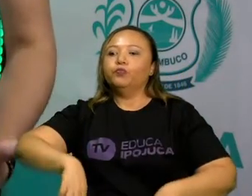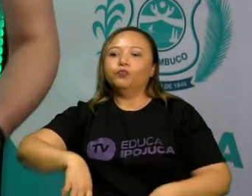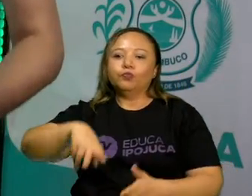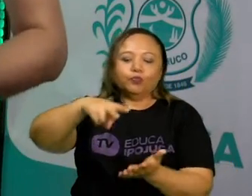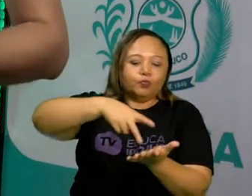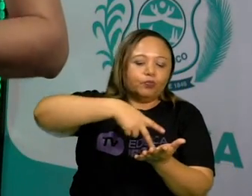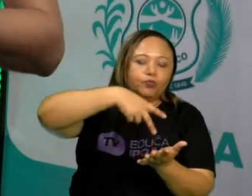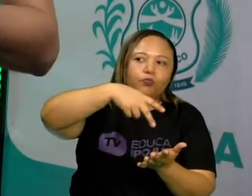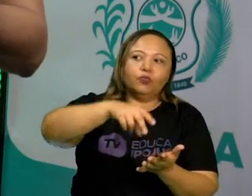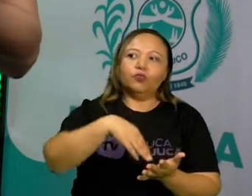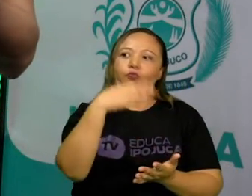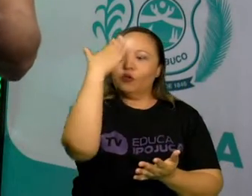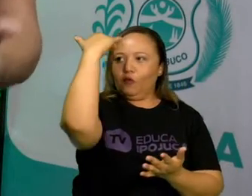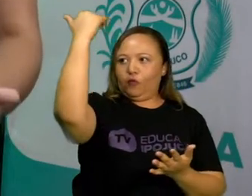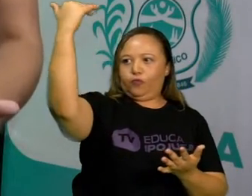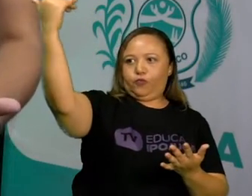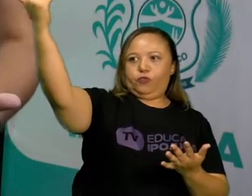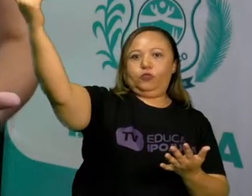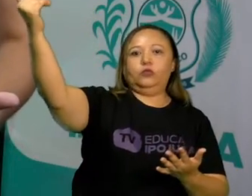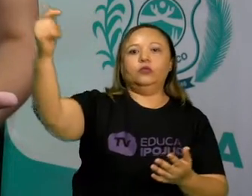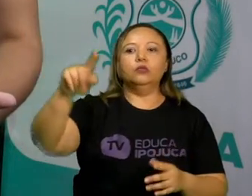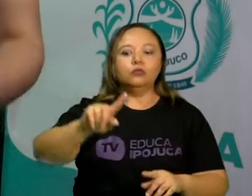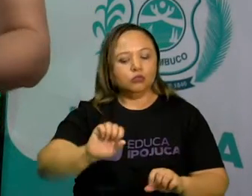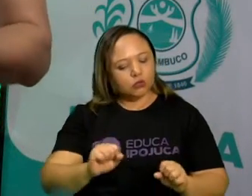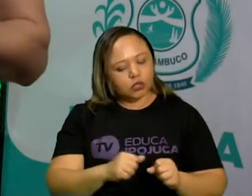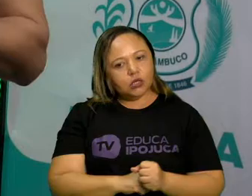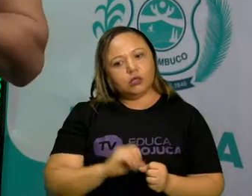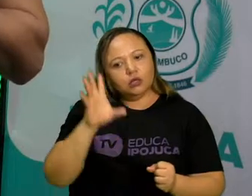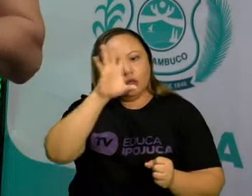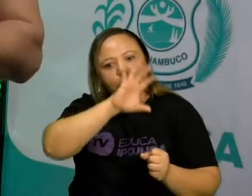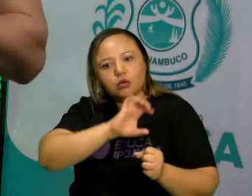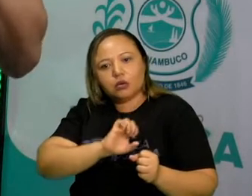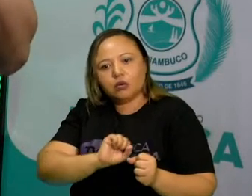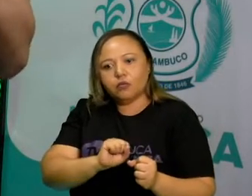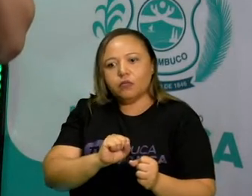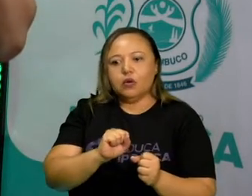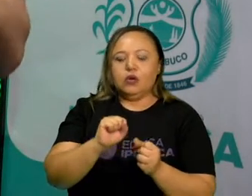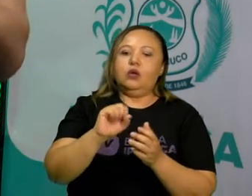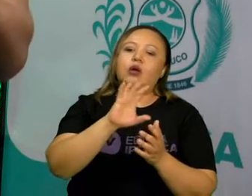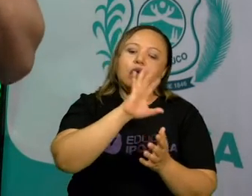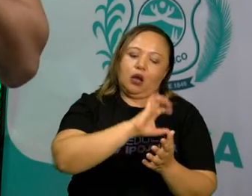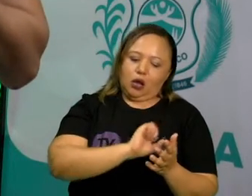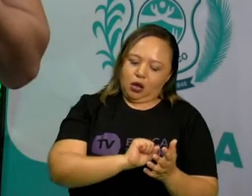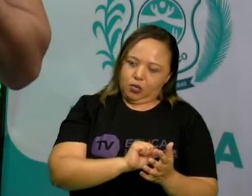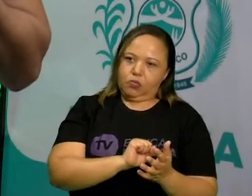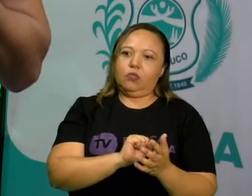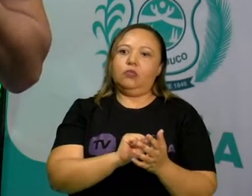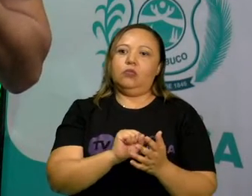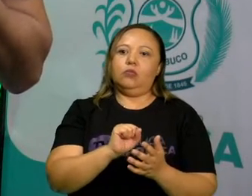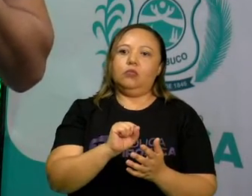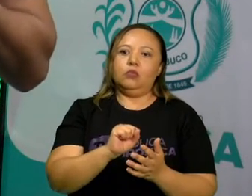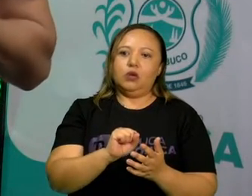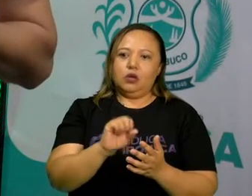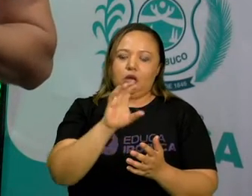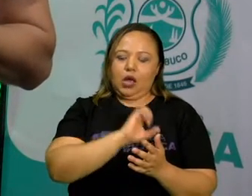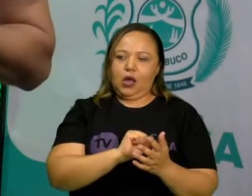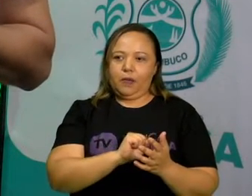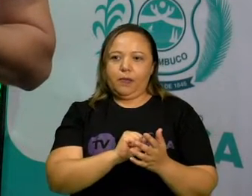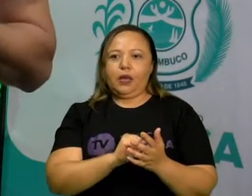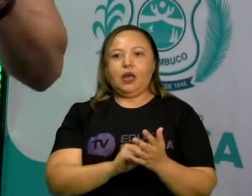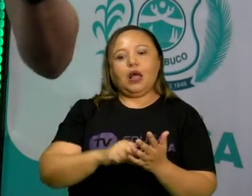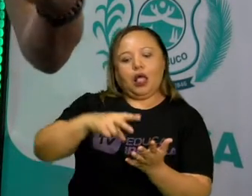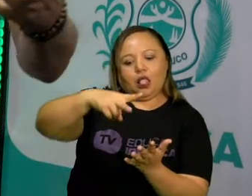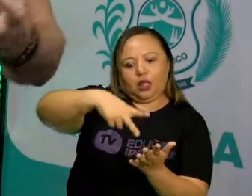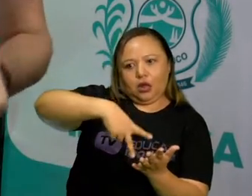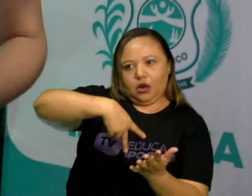dança, que se esforçou, porque do céu só cai água e bosta de pombo. Essa aqui é a verdade.